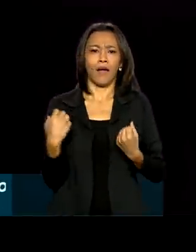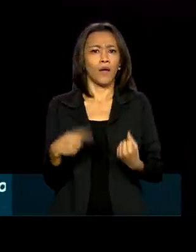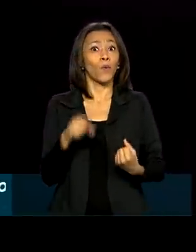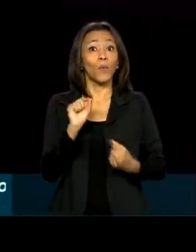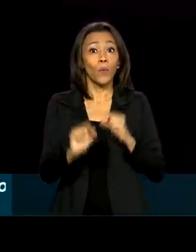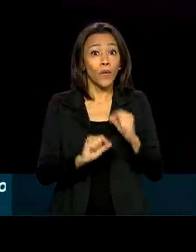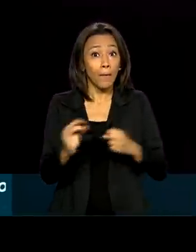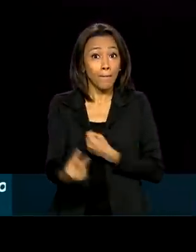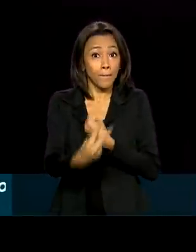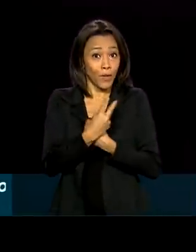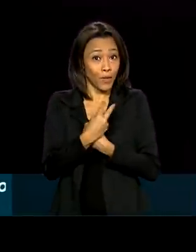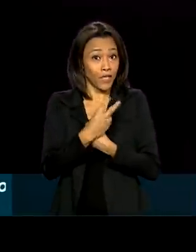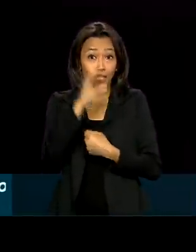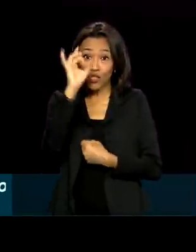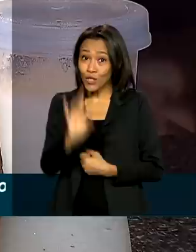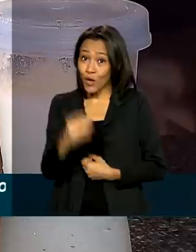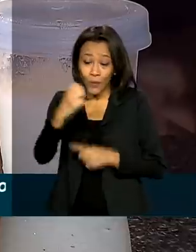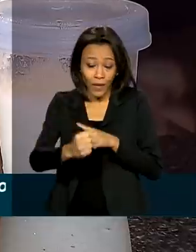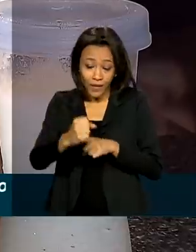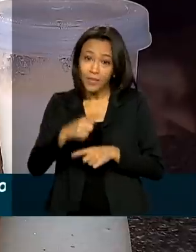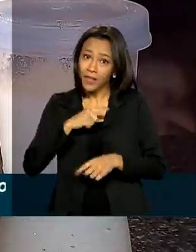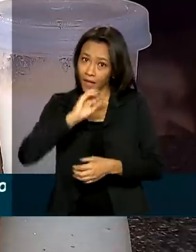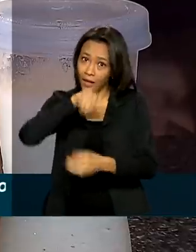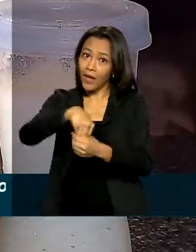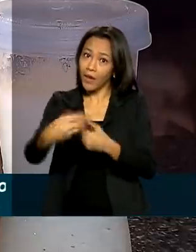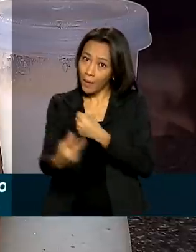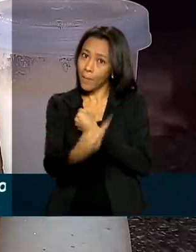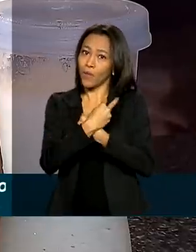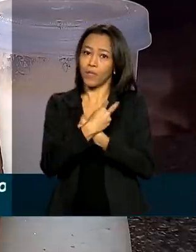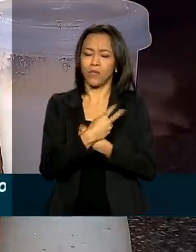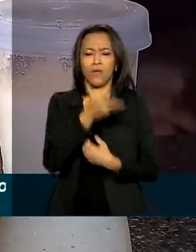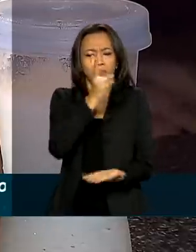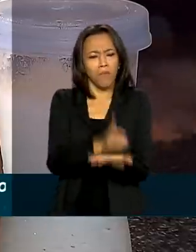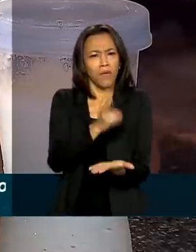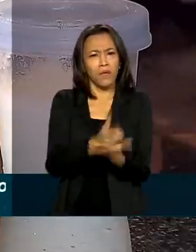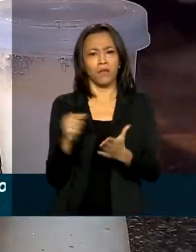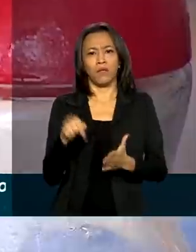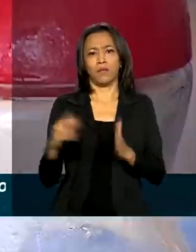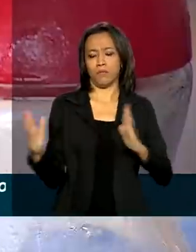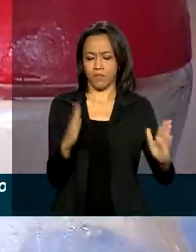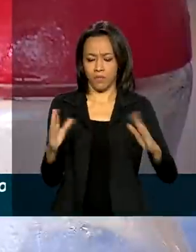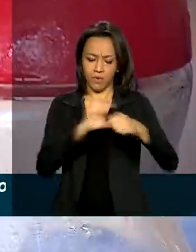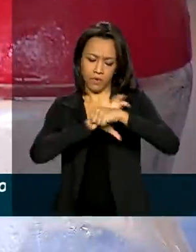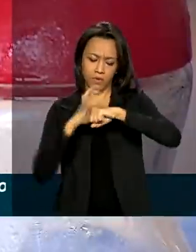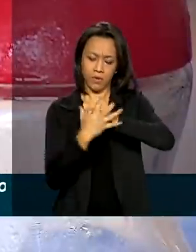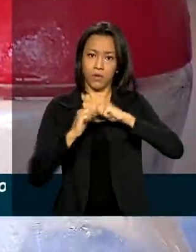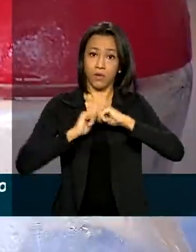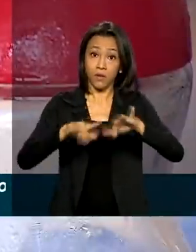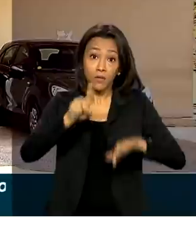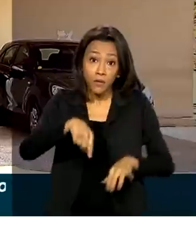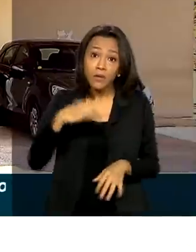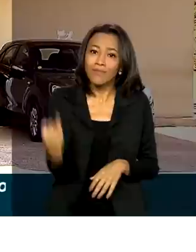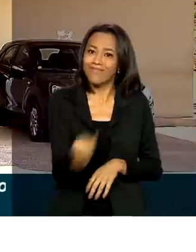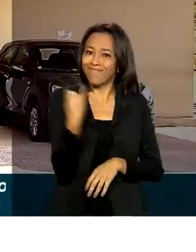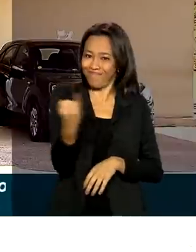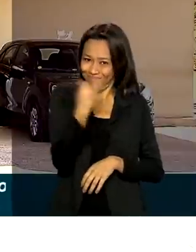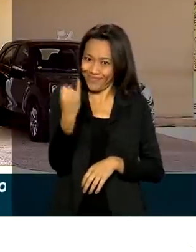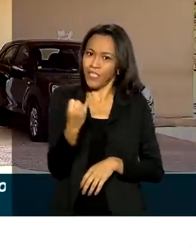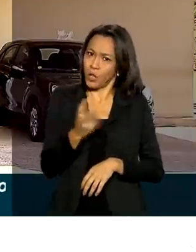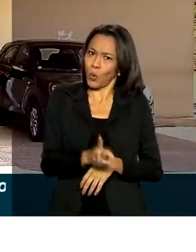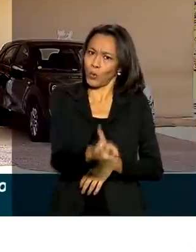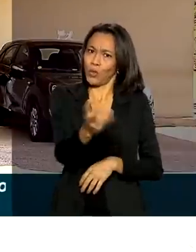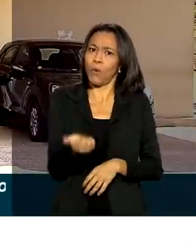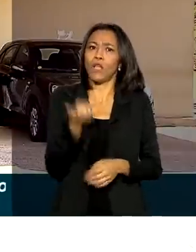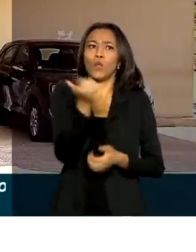fatores de proteção que só encontramos no leite materno. E mesmo com a pandemia de coronavírus, é importante garantir as doações